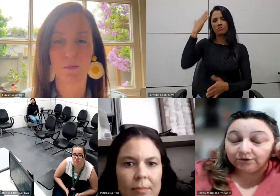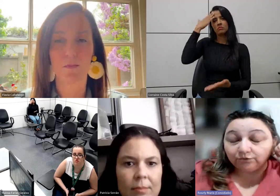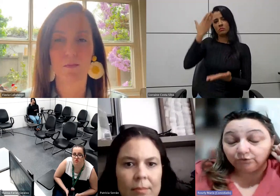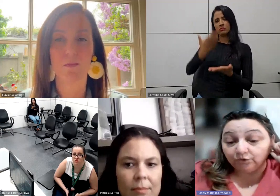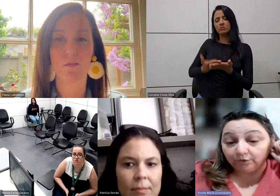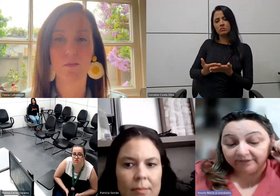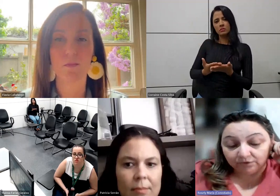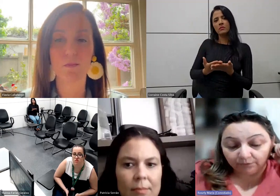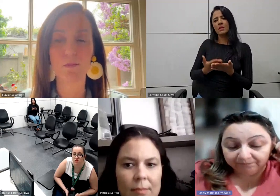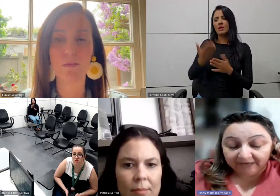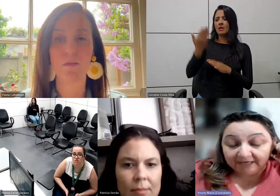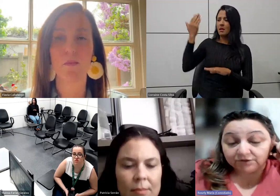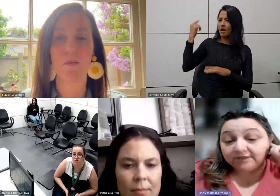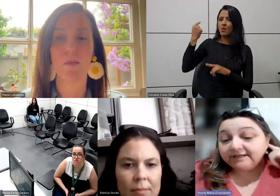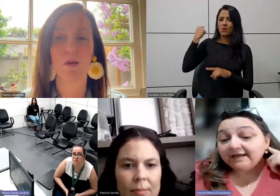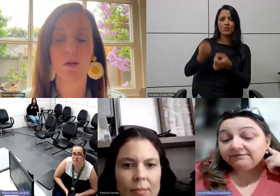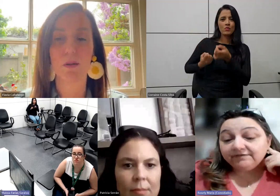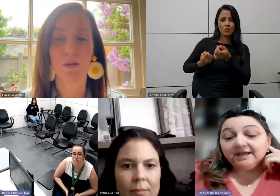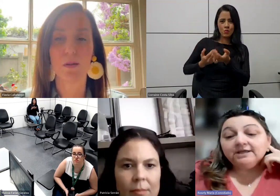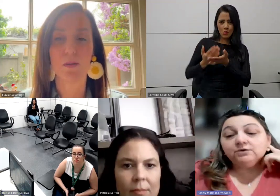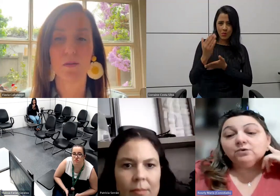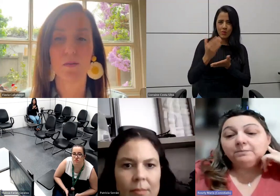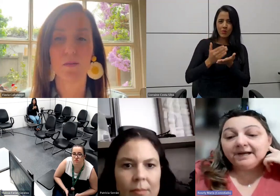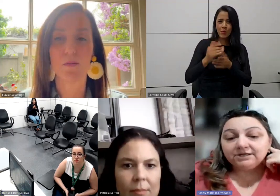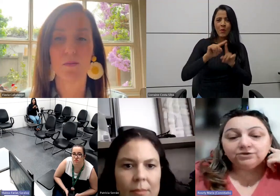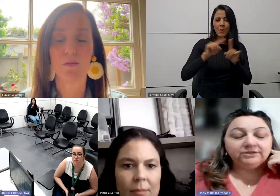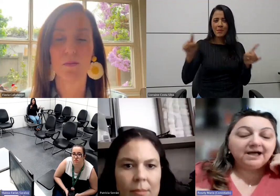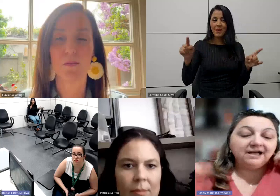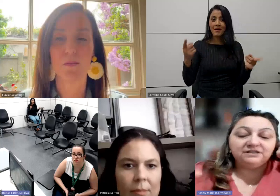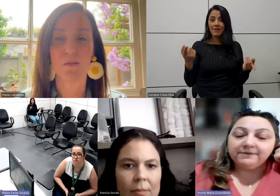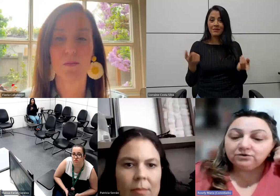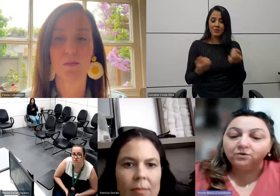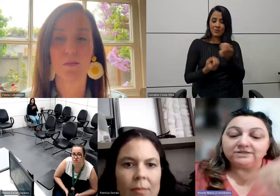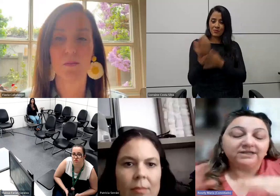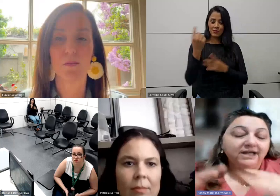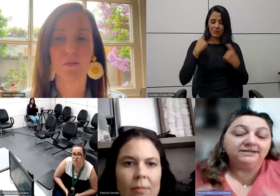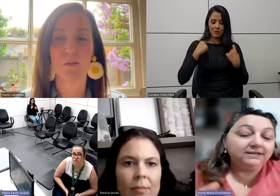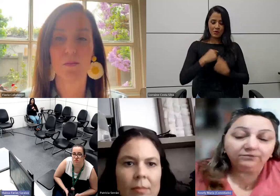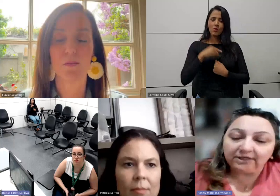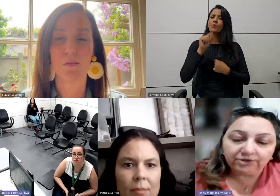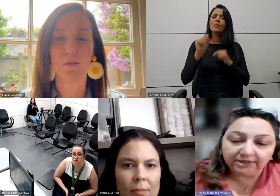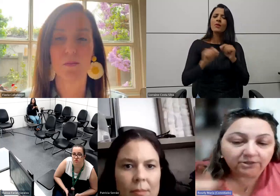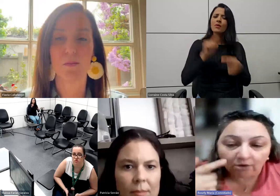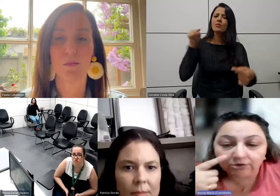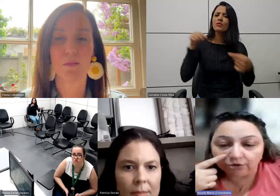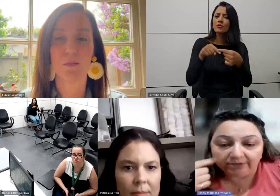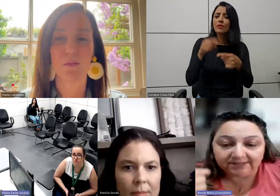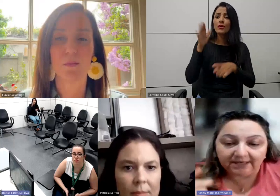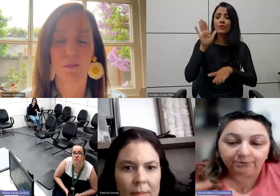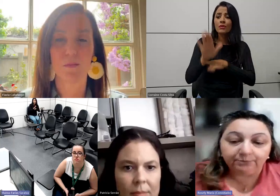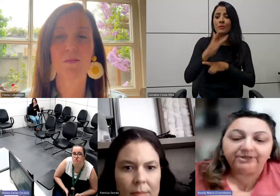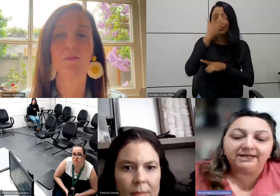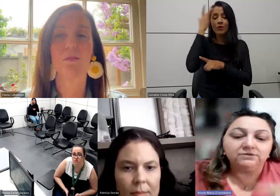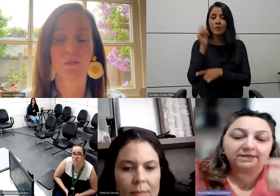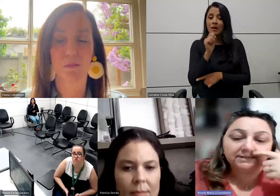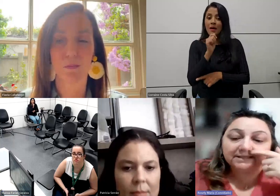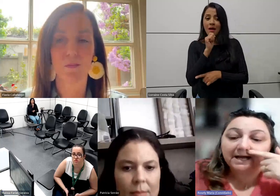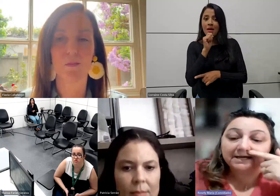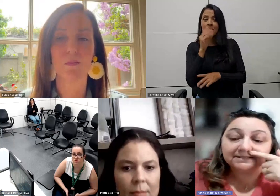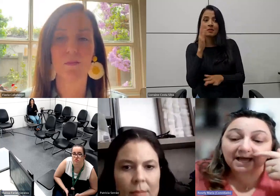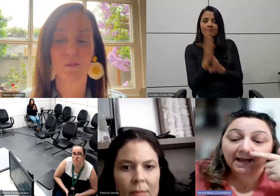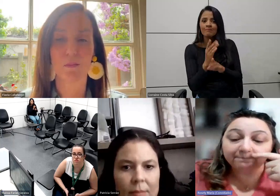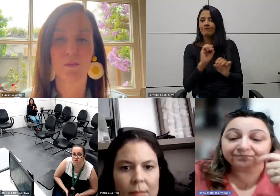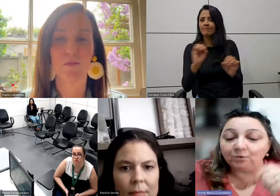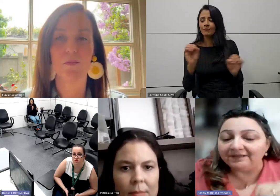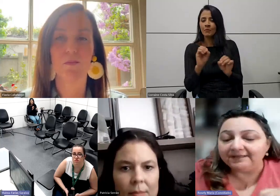quando tudo começou. Só que ele veio para ajudar as pessoas que ainda não têm um diagnóstico, por exemplo. Porque nas